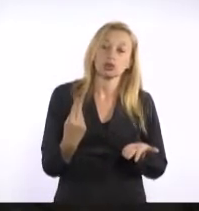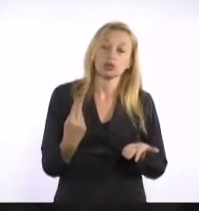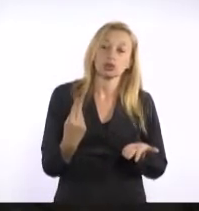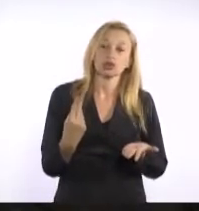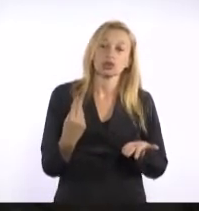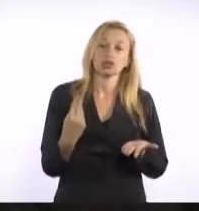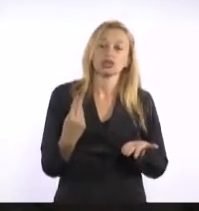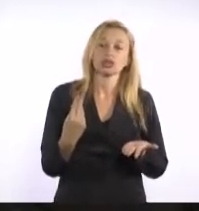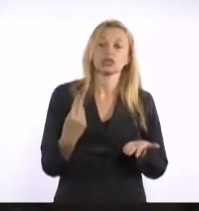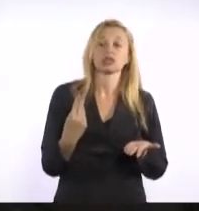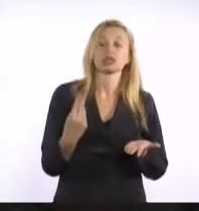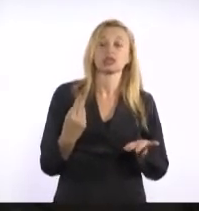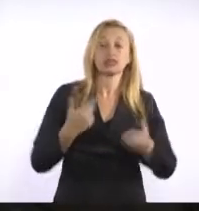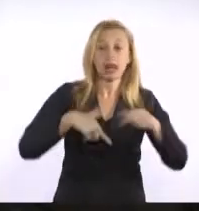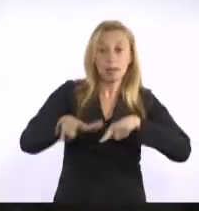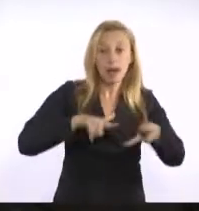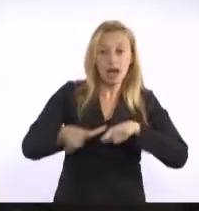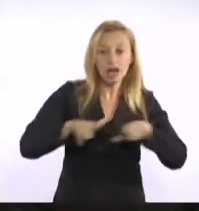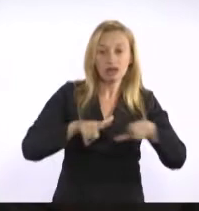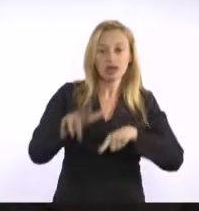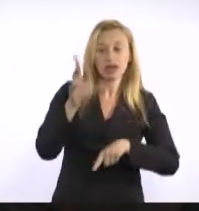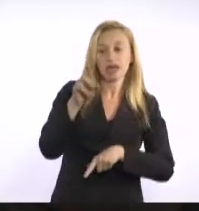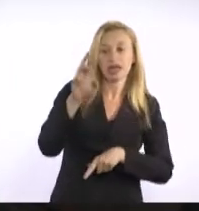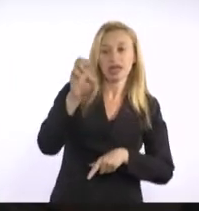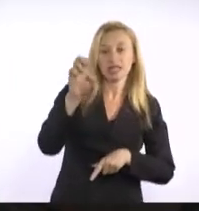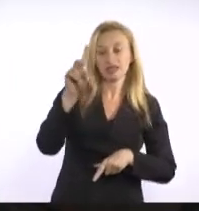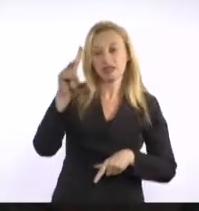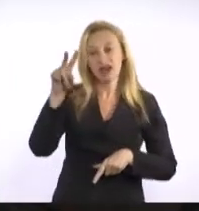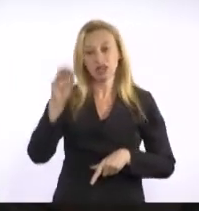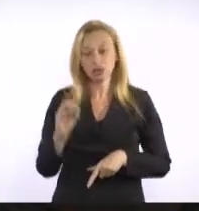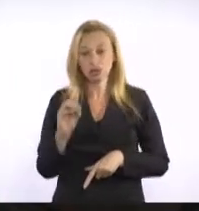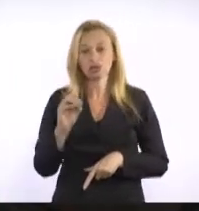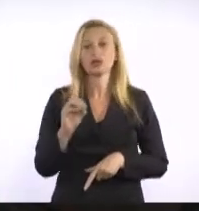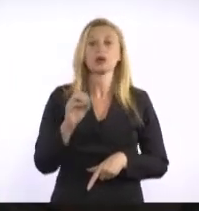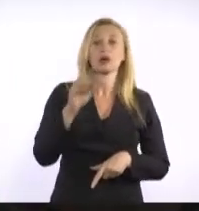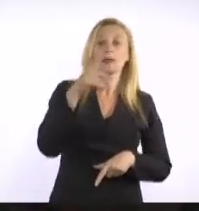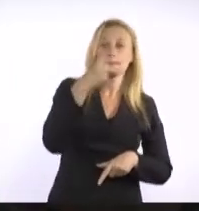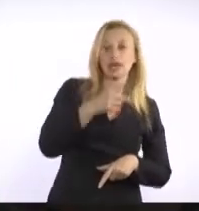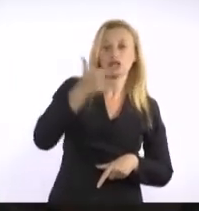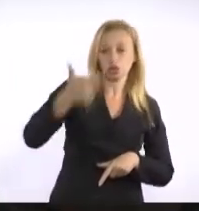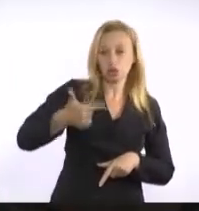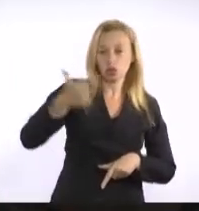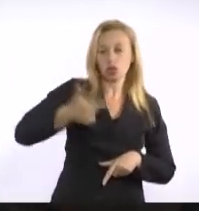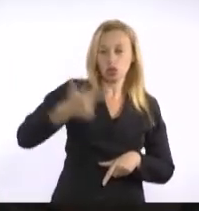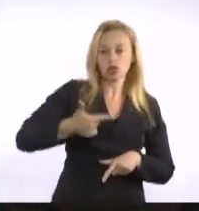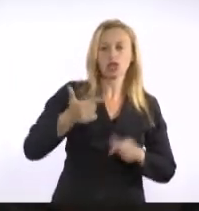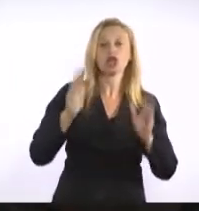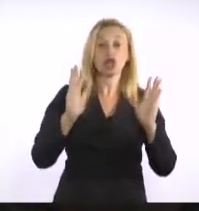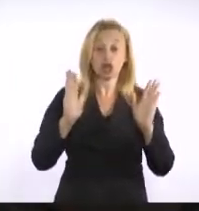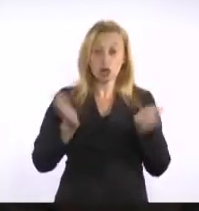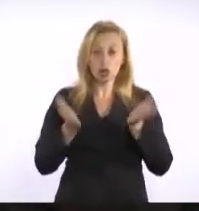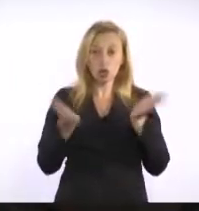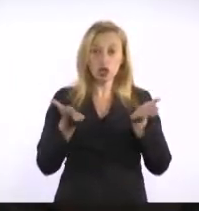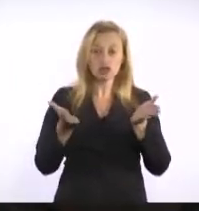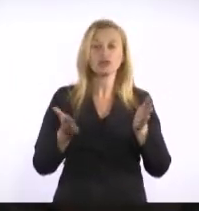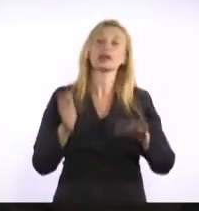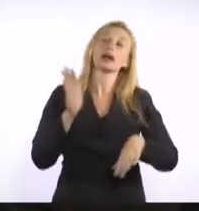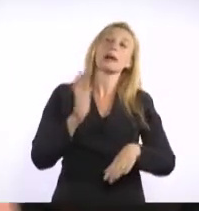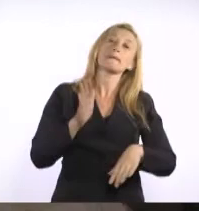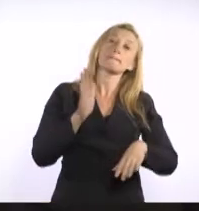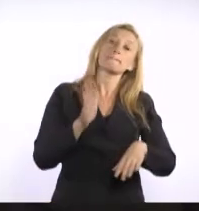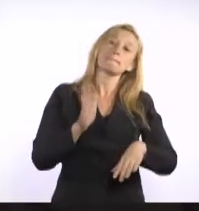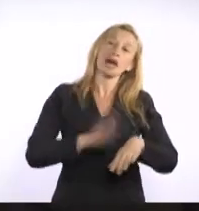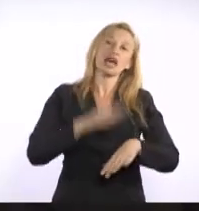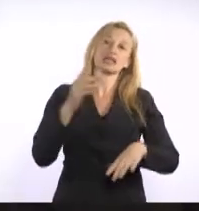esse distintivo que não é regulamentado da polícia militar. E hoje, com esse projeto, com certeza, vai dar mais segurança tanto para a população